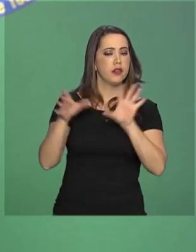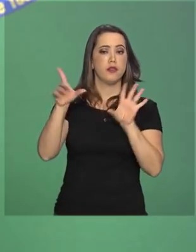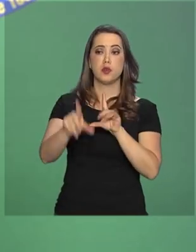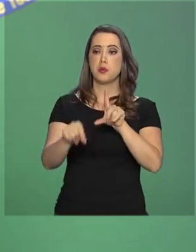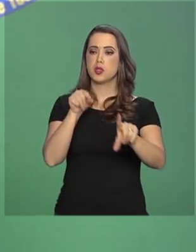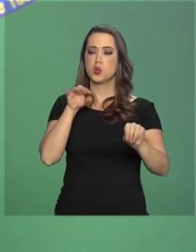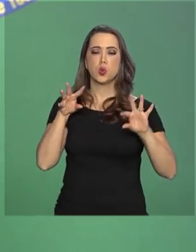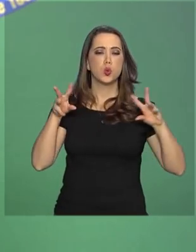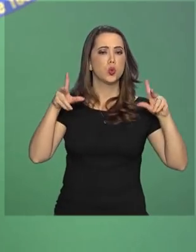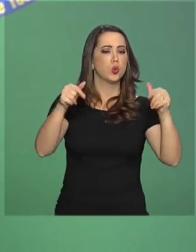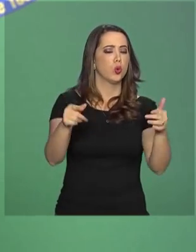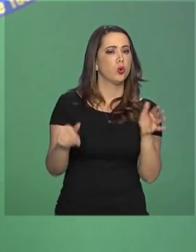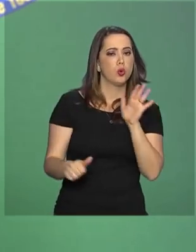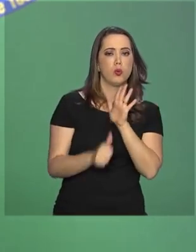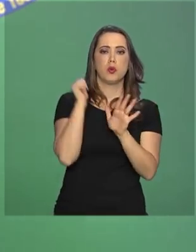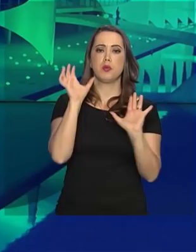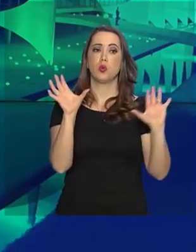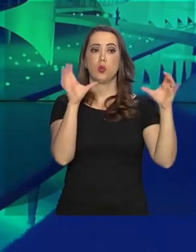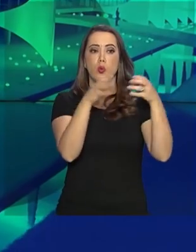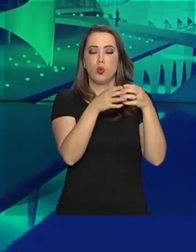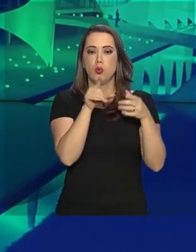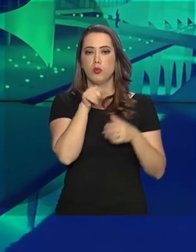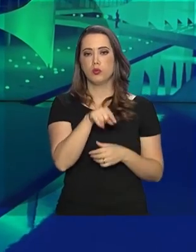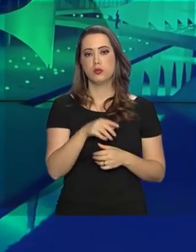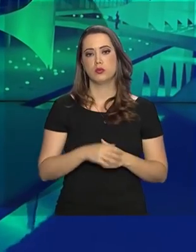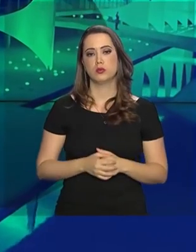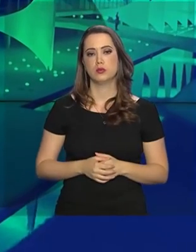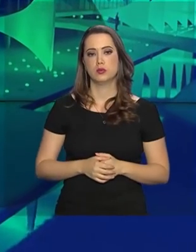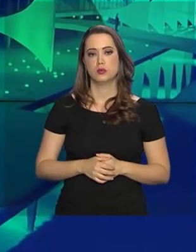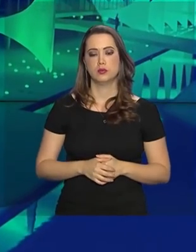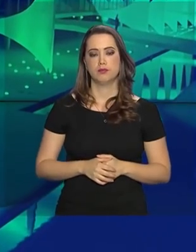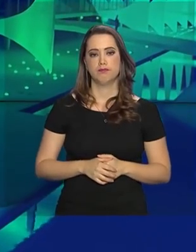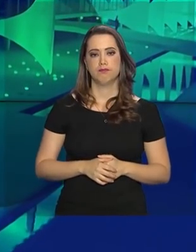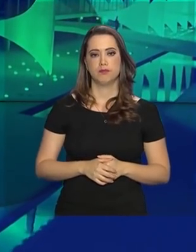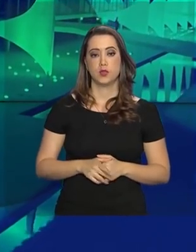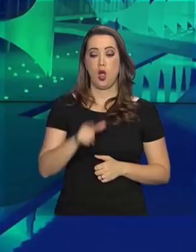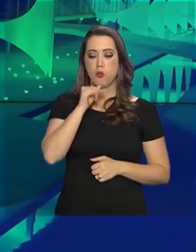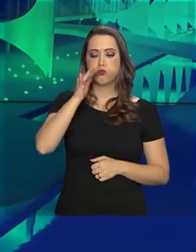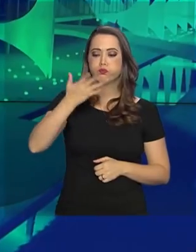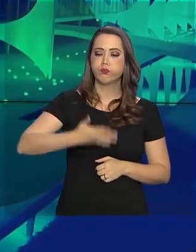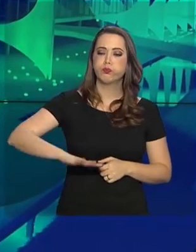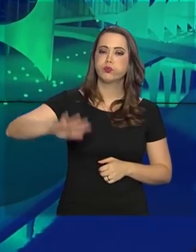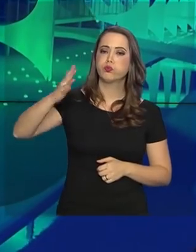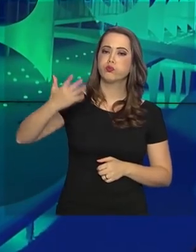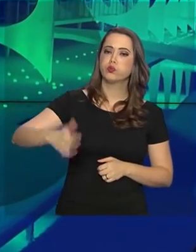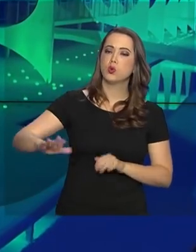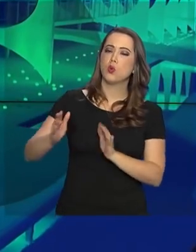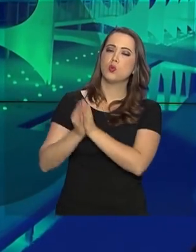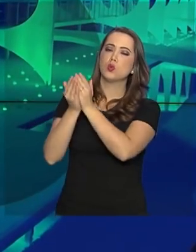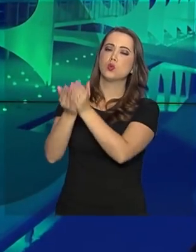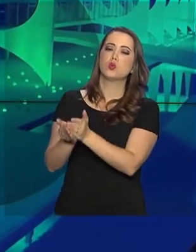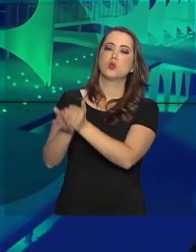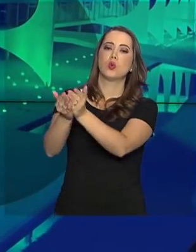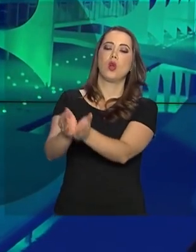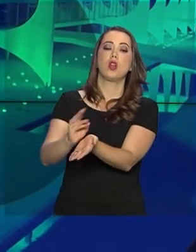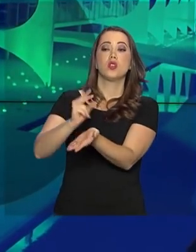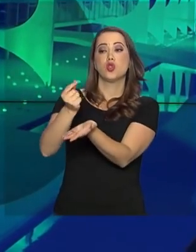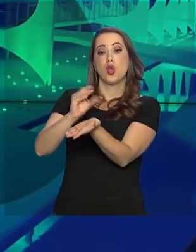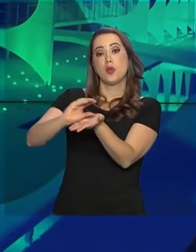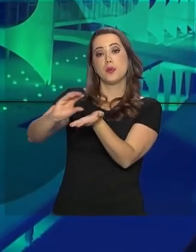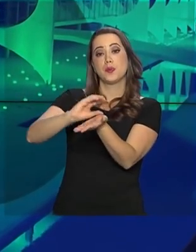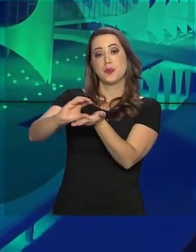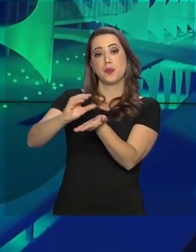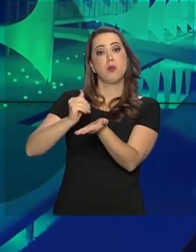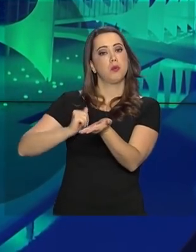escolher todo o seu primeiro escalão. Os portos brasileiros vão receber mais investimentos. São